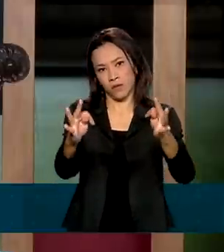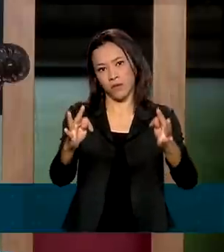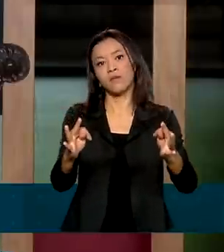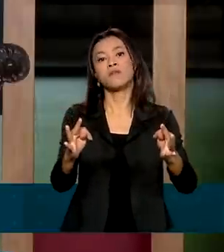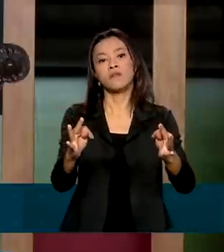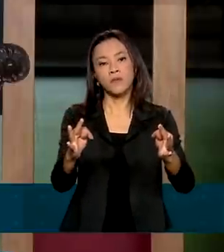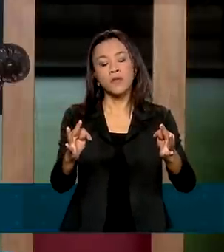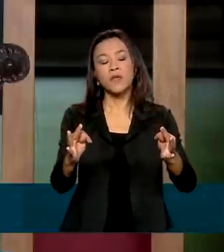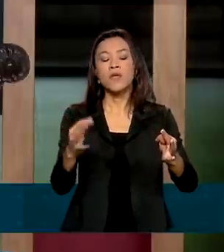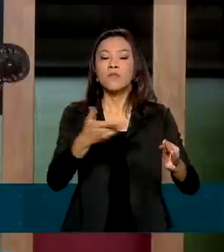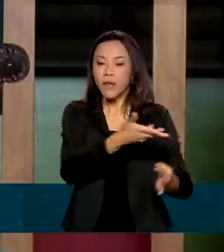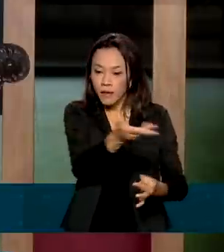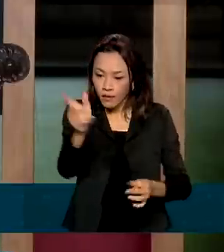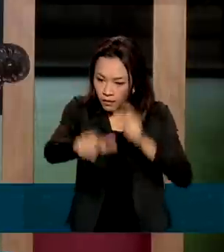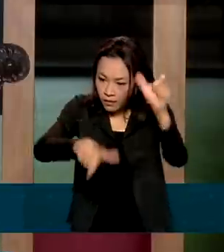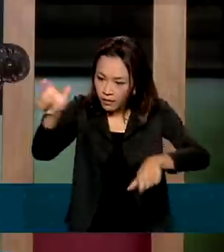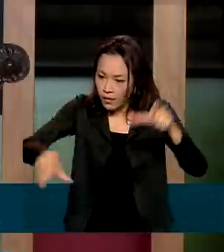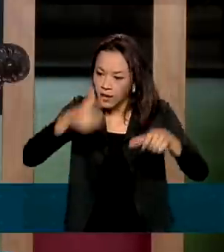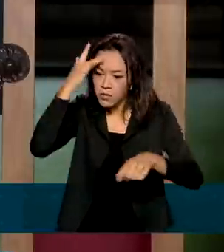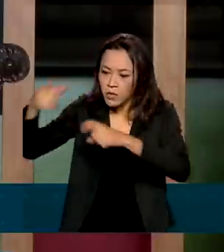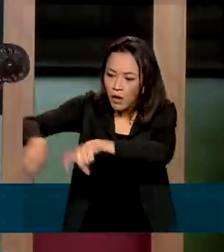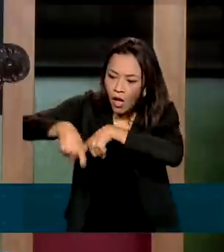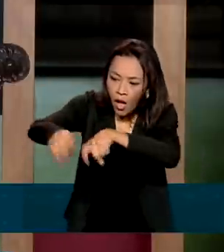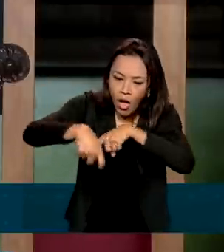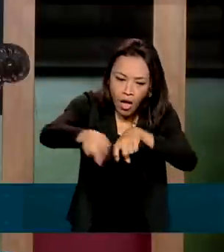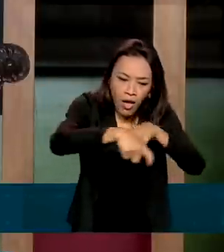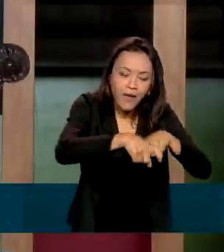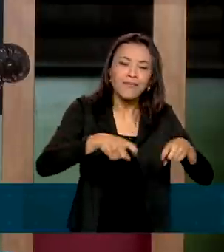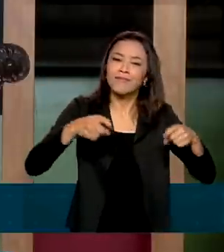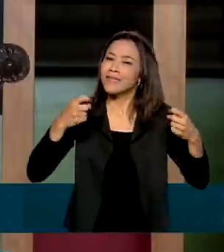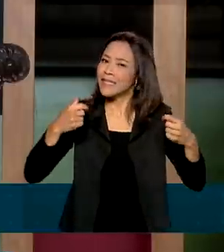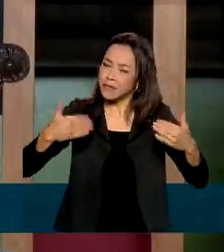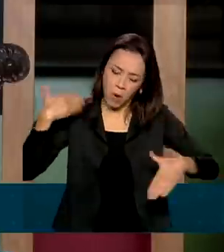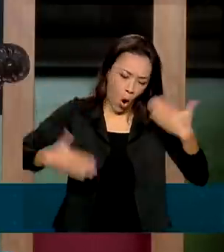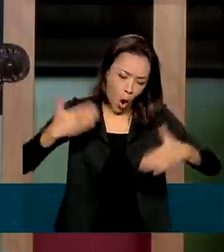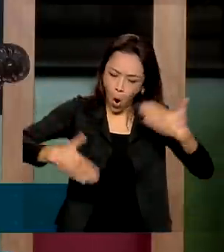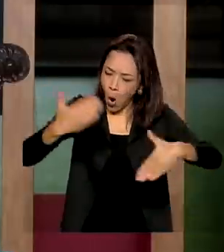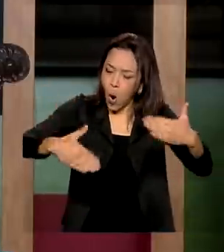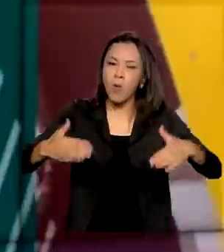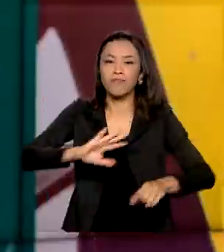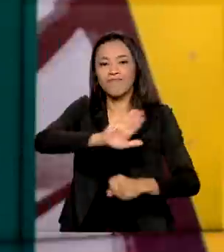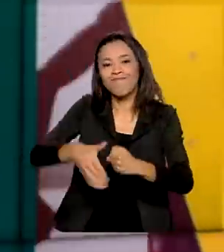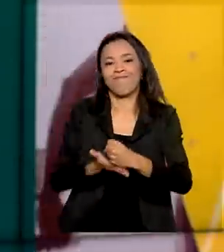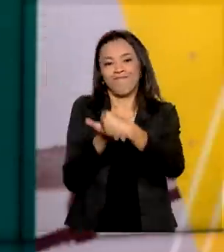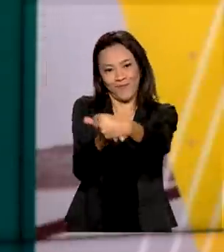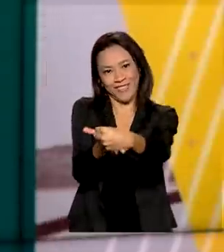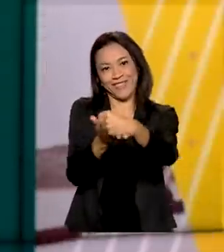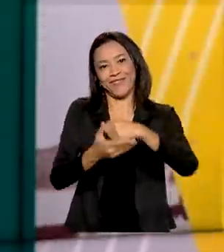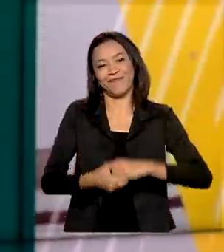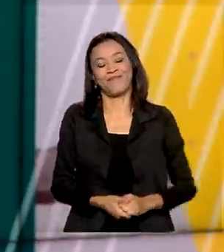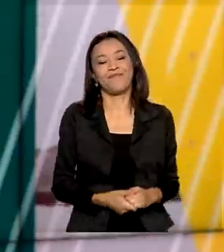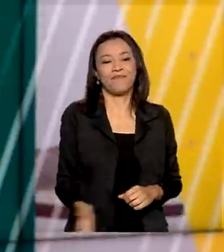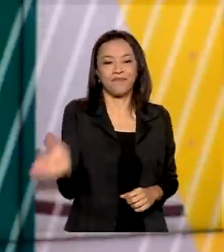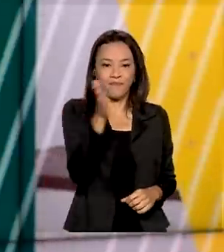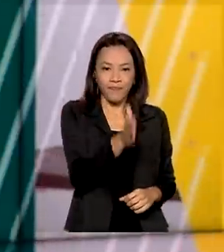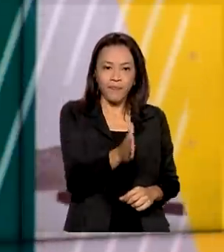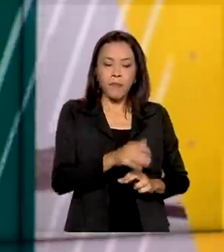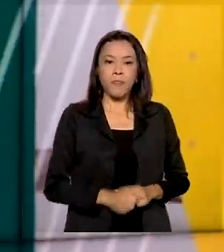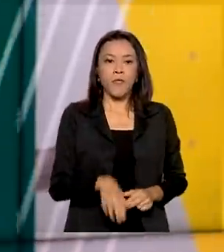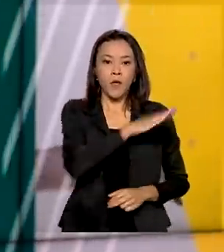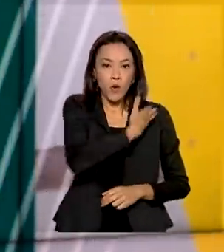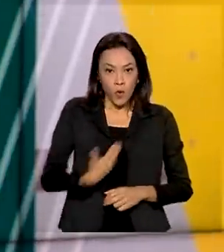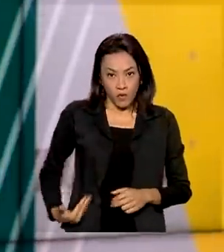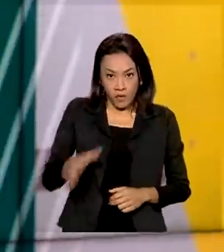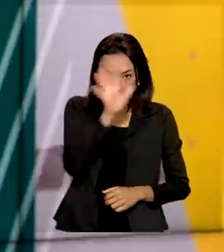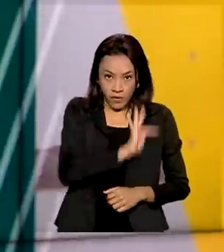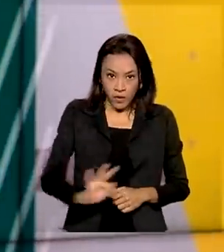os produtores rurais produzam de maneira cada vez mais sustentável. O governo federal tem realizado